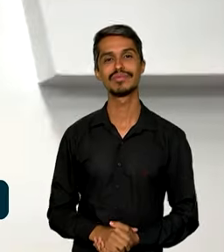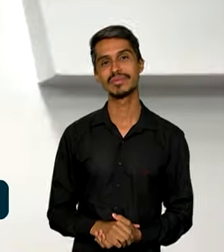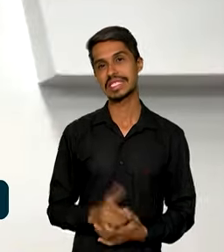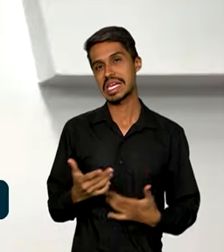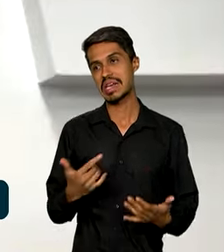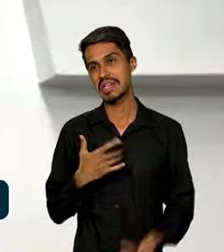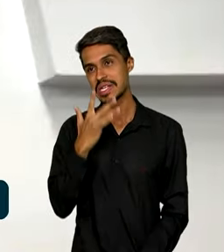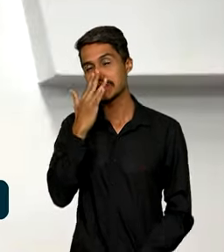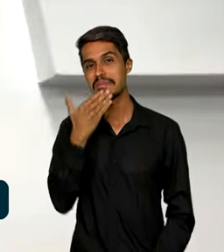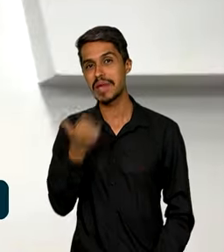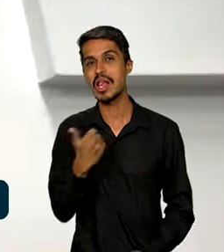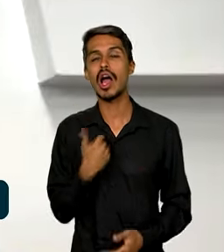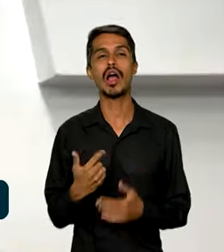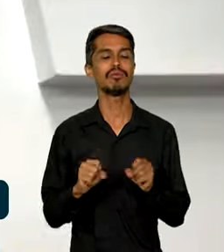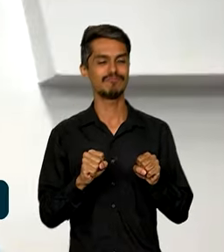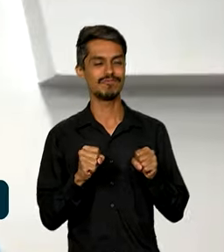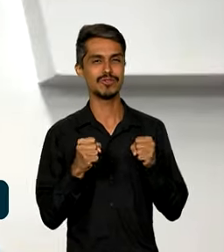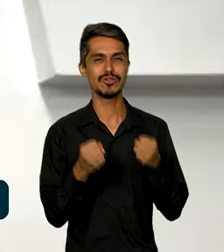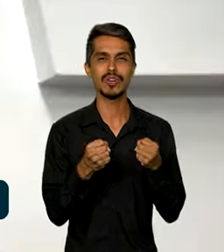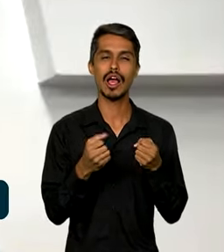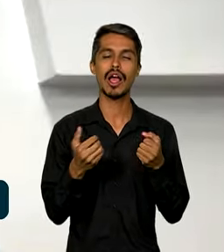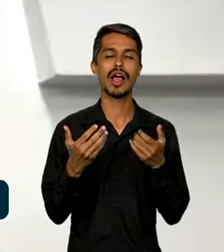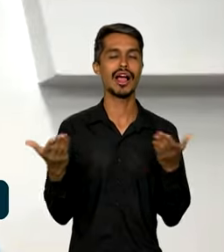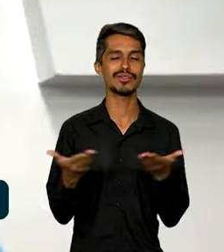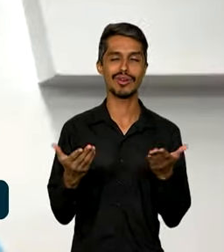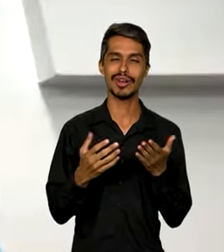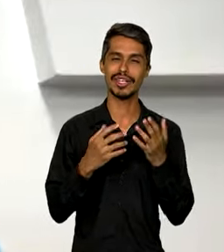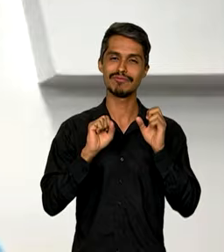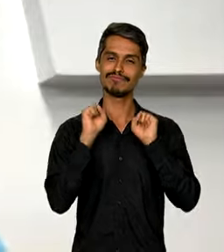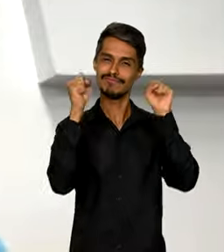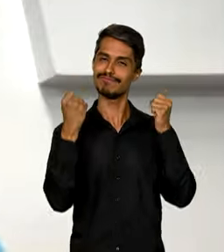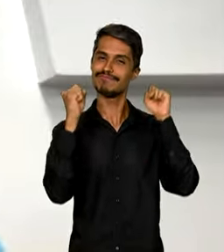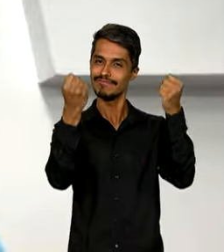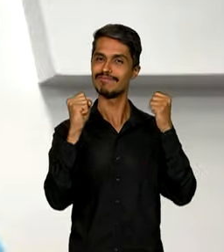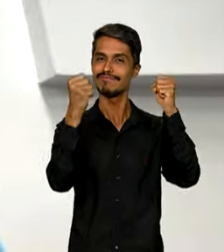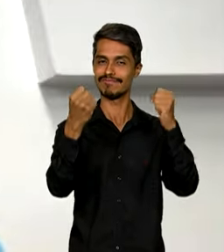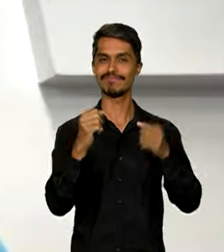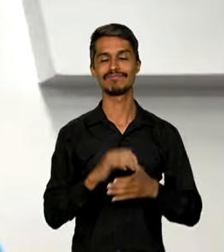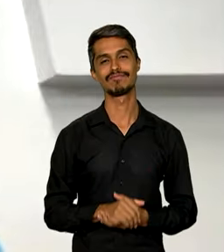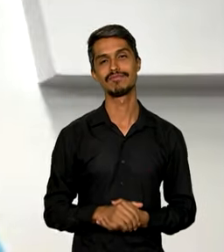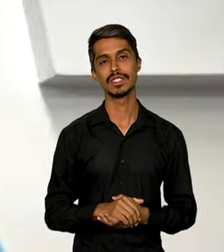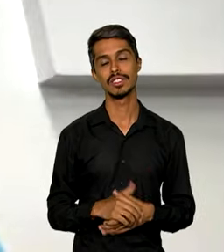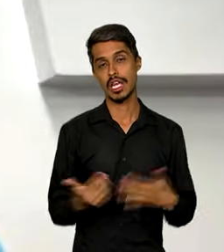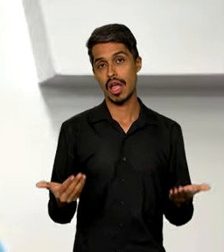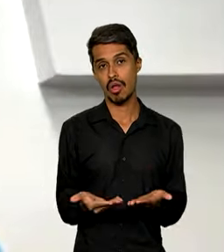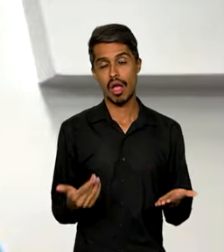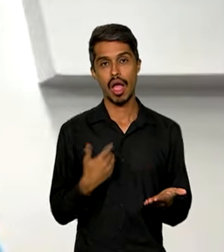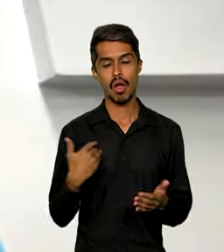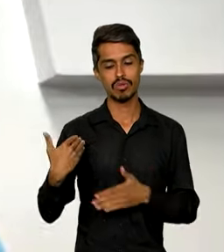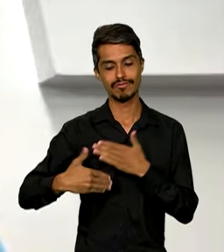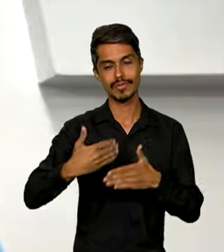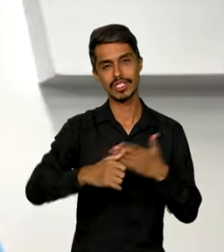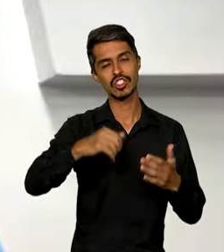eu pensei que seria melhor para eu gastar mais minha energia, voltei a fazer exercícios. E eu estou num processo